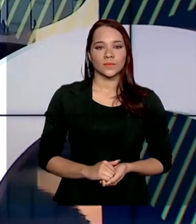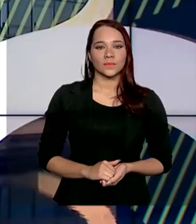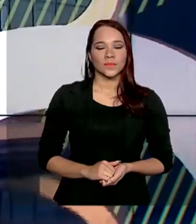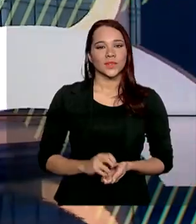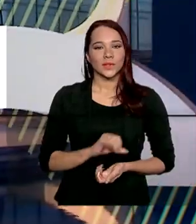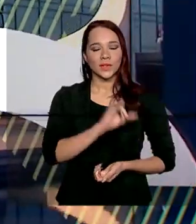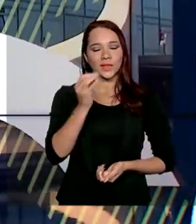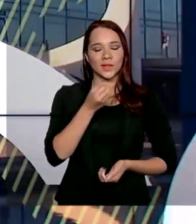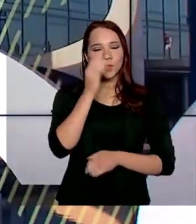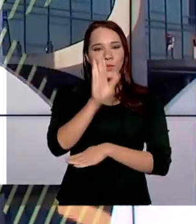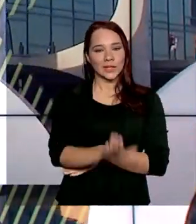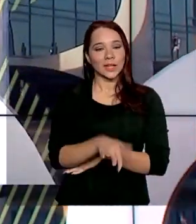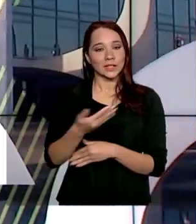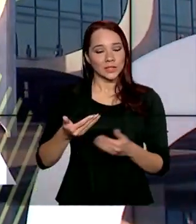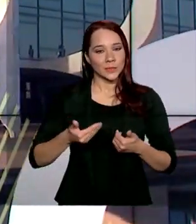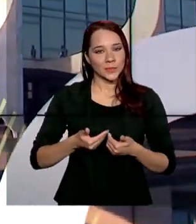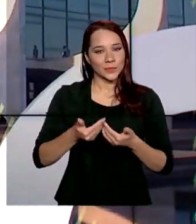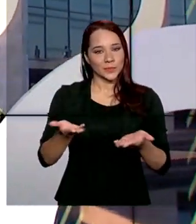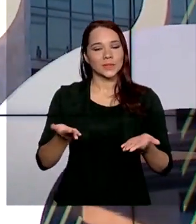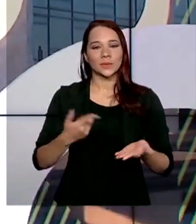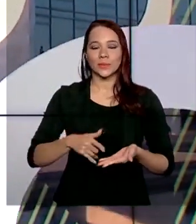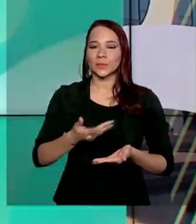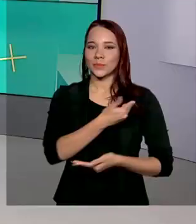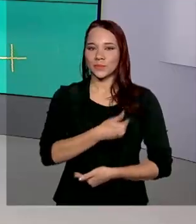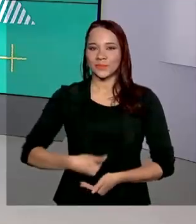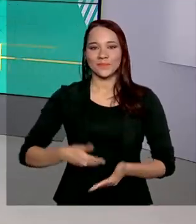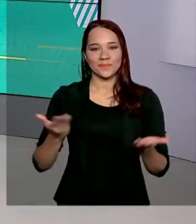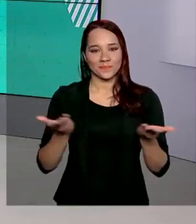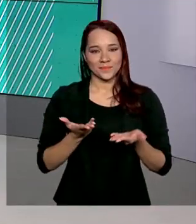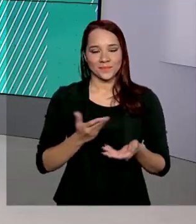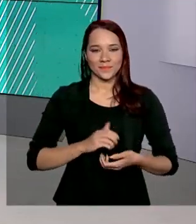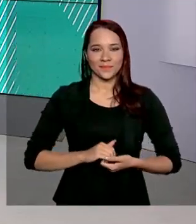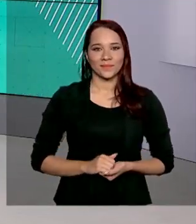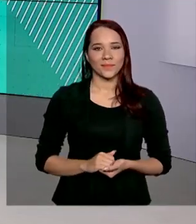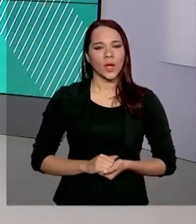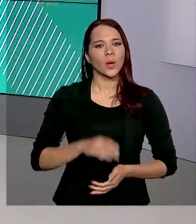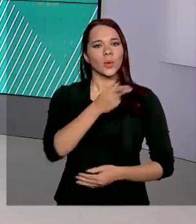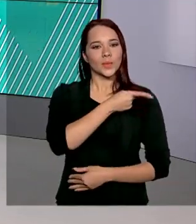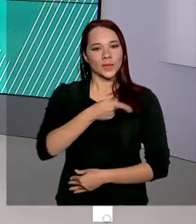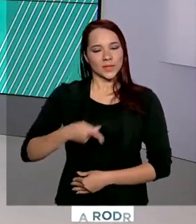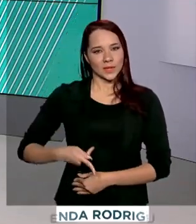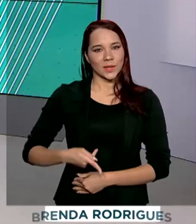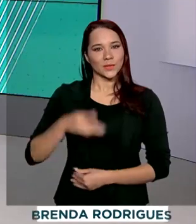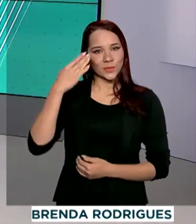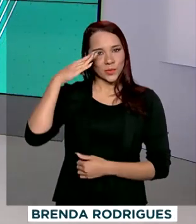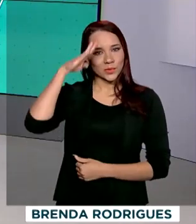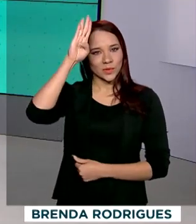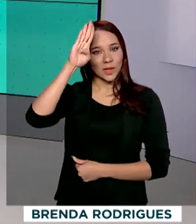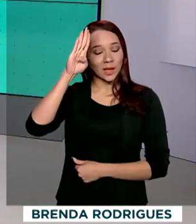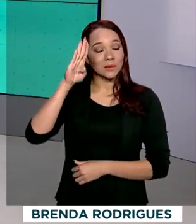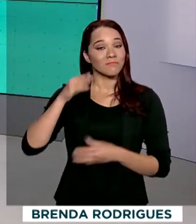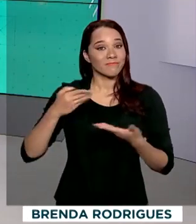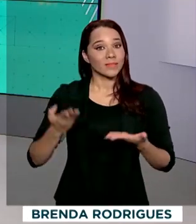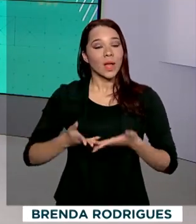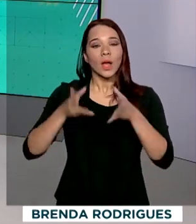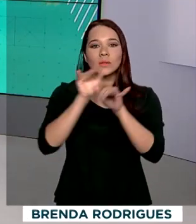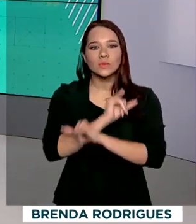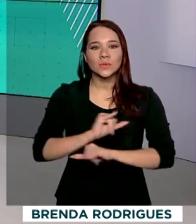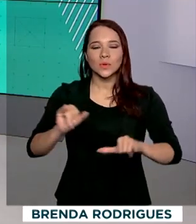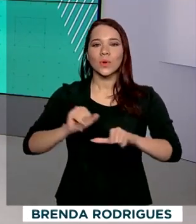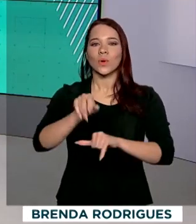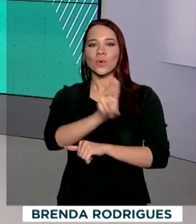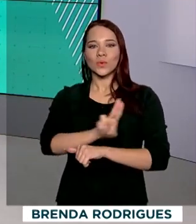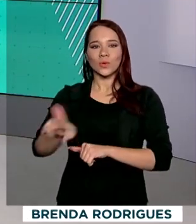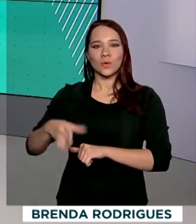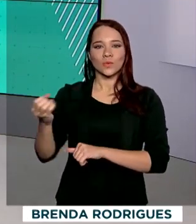Olá, boa tarde, estamos no ar com o Governo Agora. E o presidente Jair Bolsonaro acabou de anunciar o nome